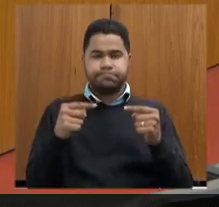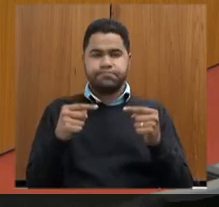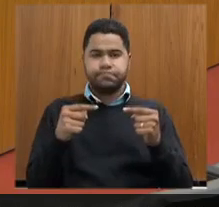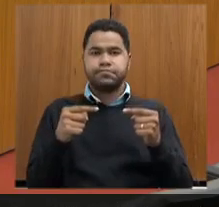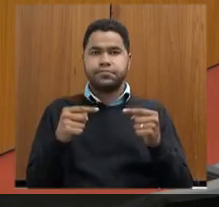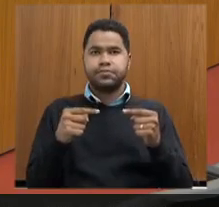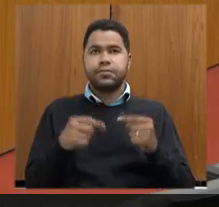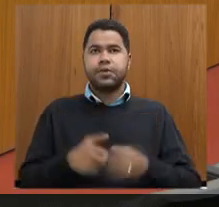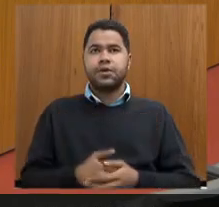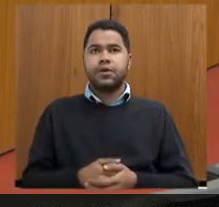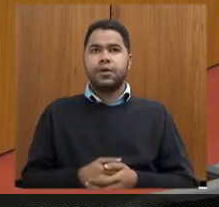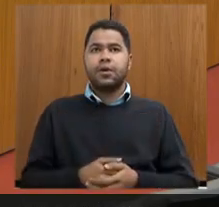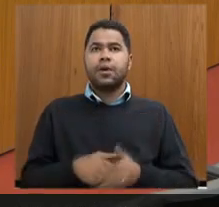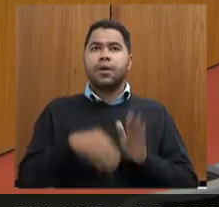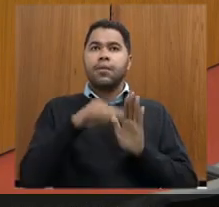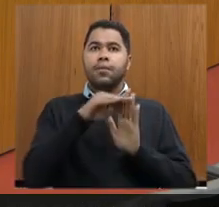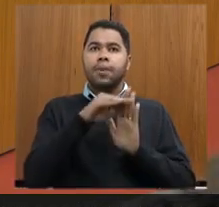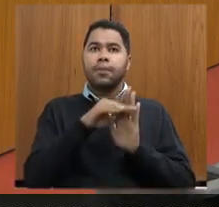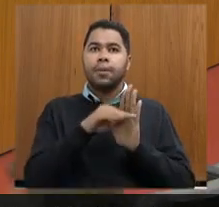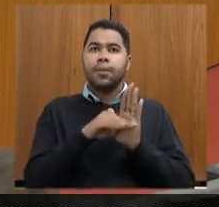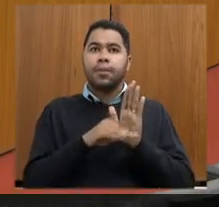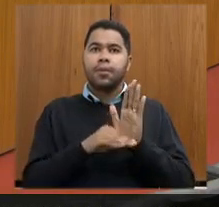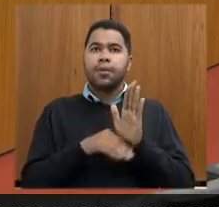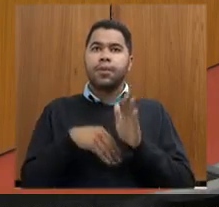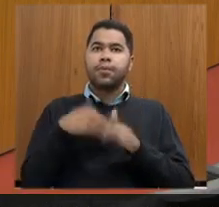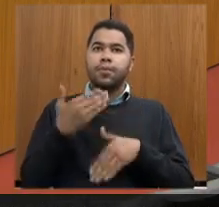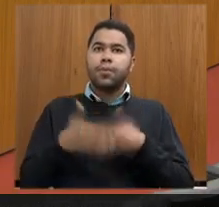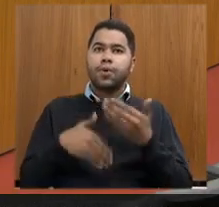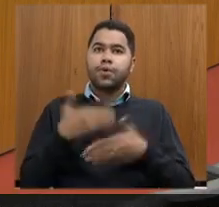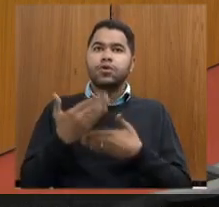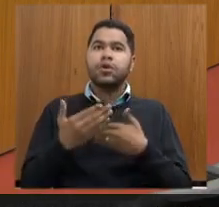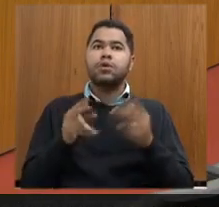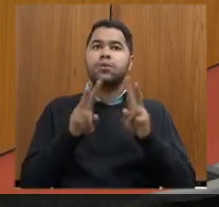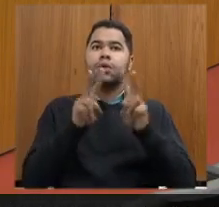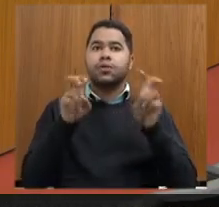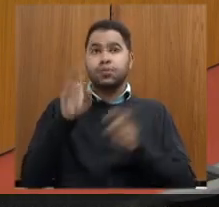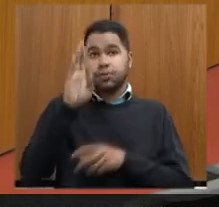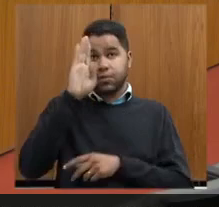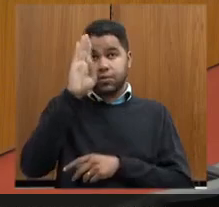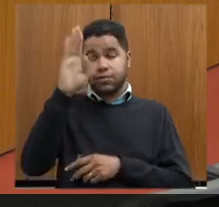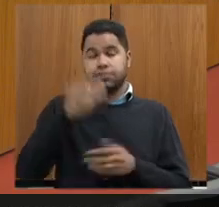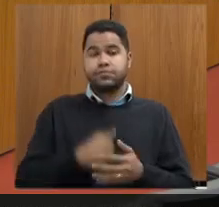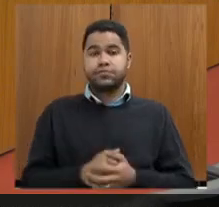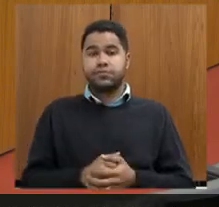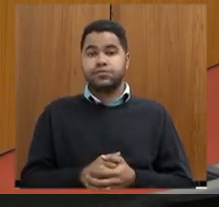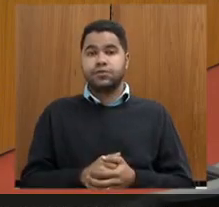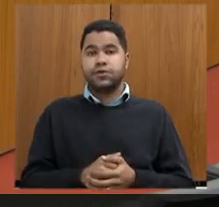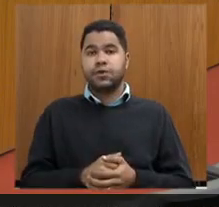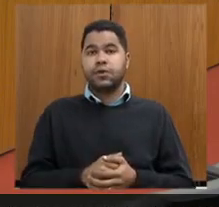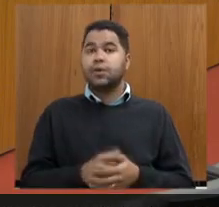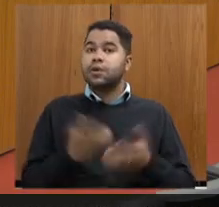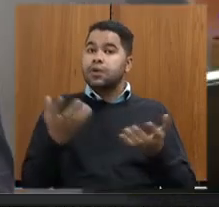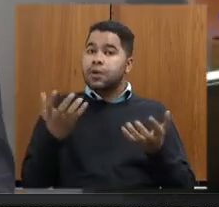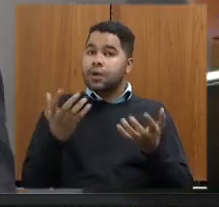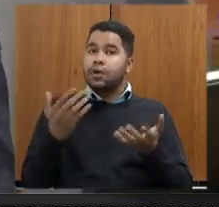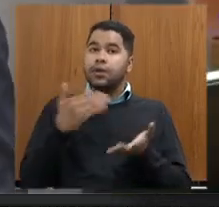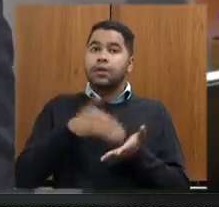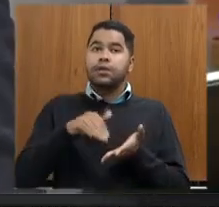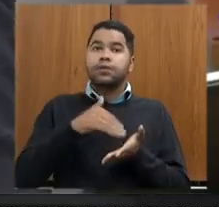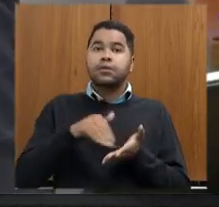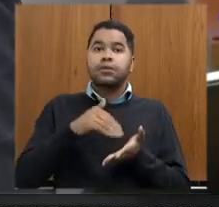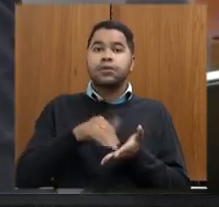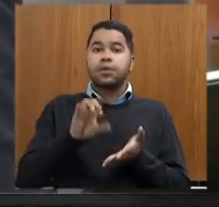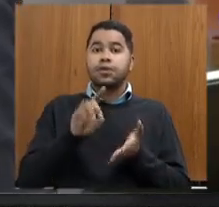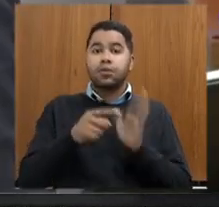definição desse processo como assuntos prioritários queria que a secretária só